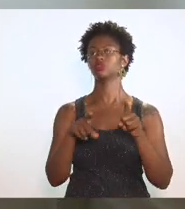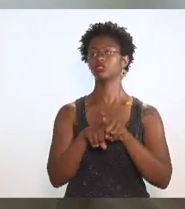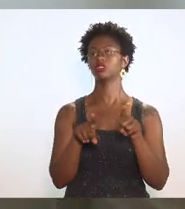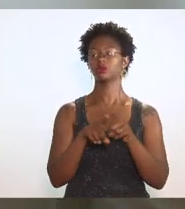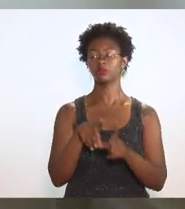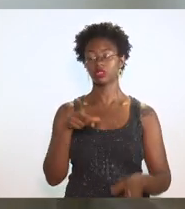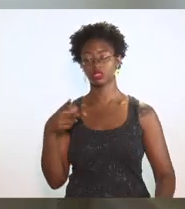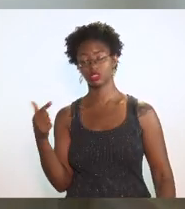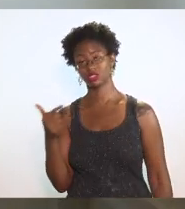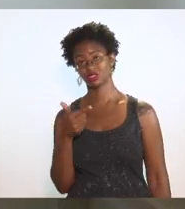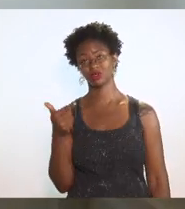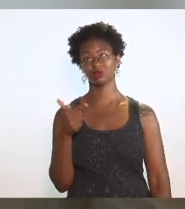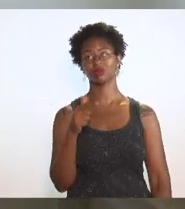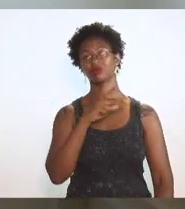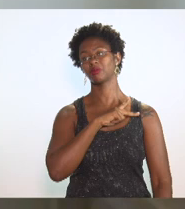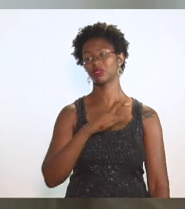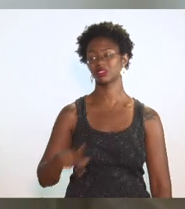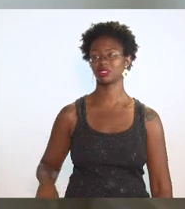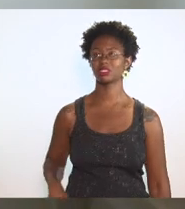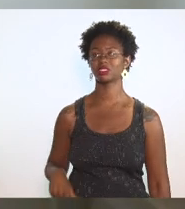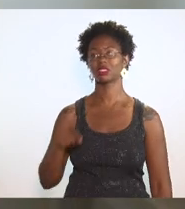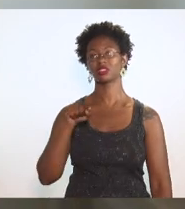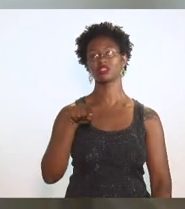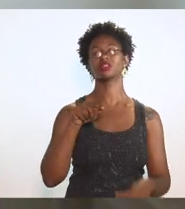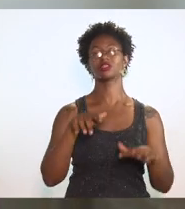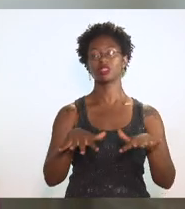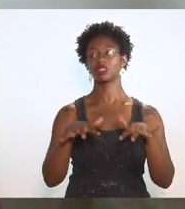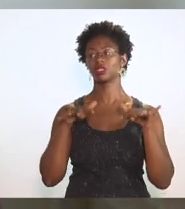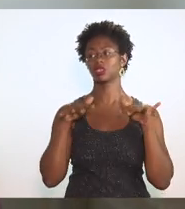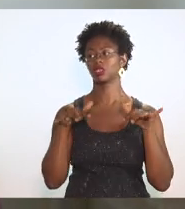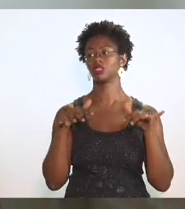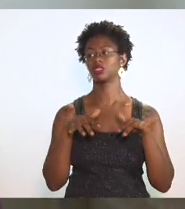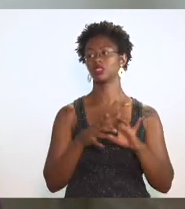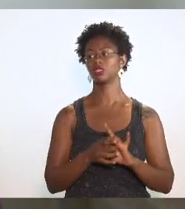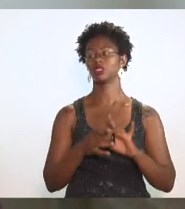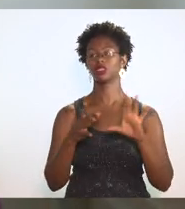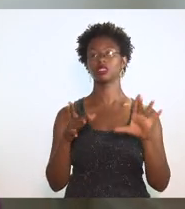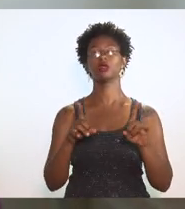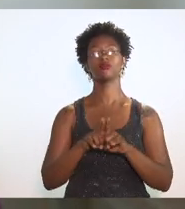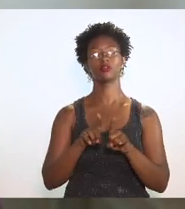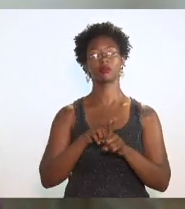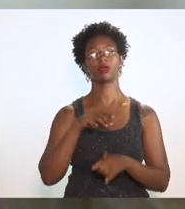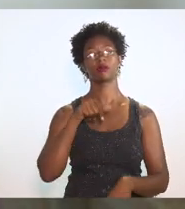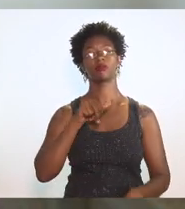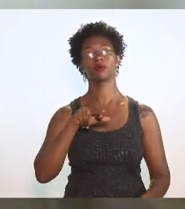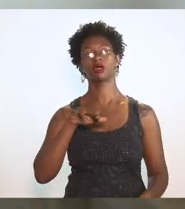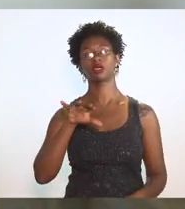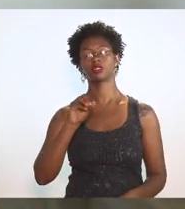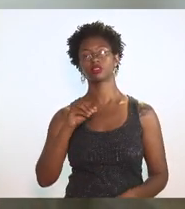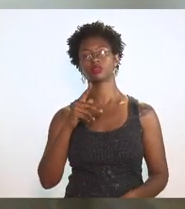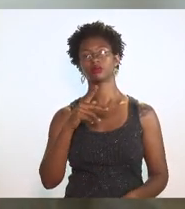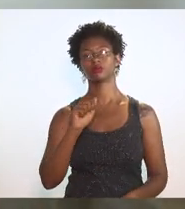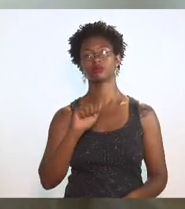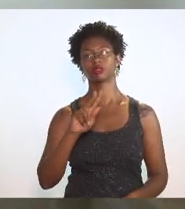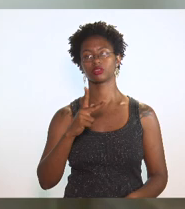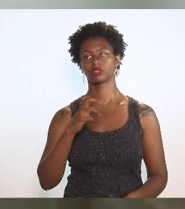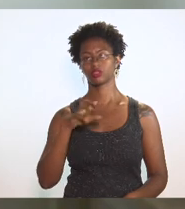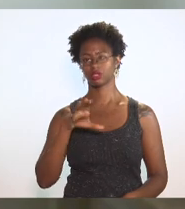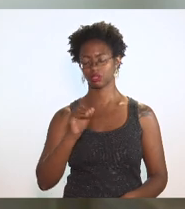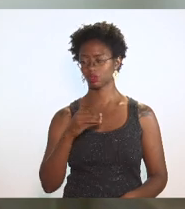aqui dessa audiência pública, deputado Márcio Pacheco. Posso dar